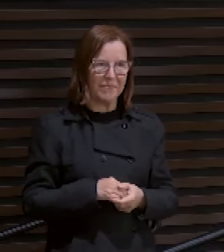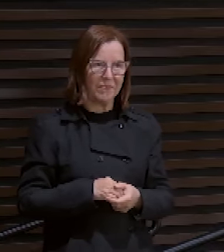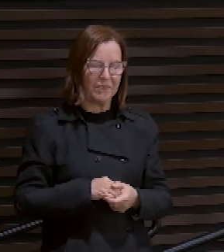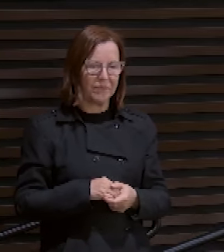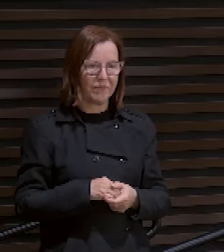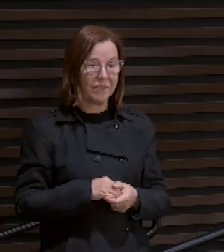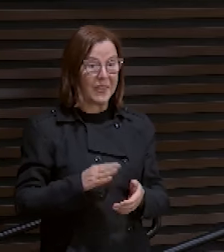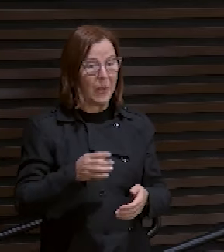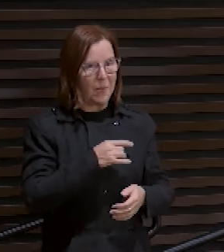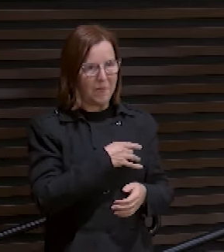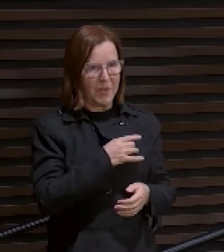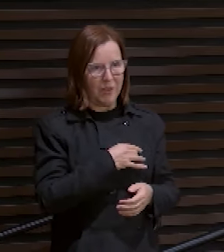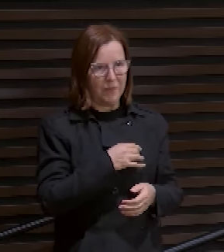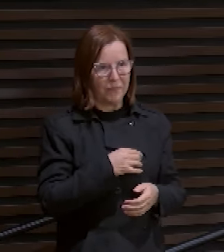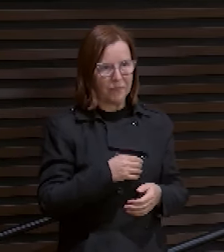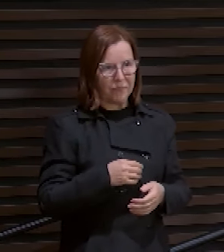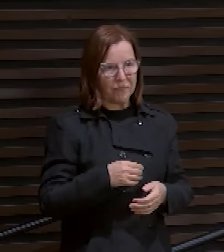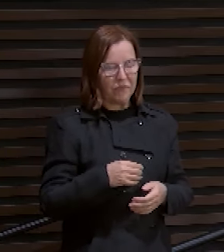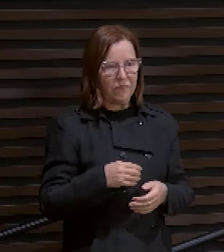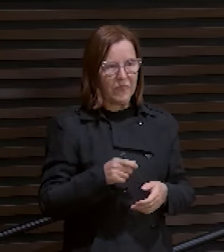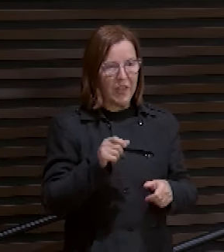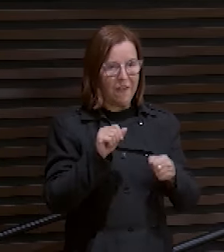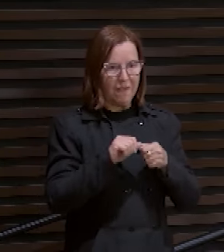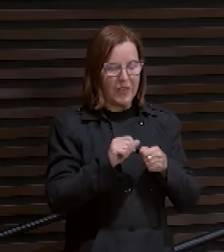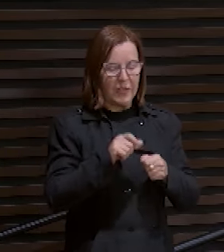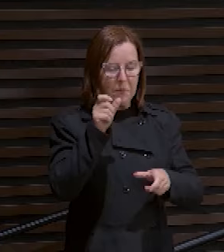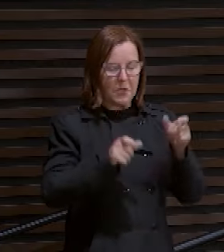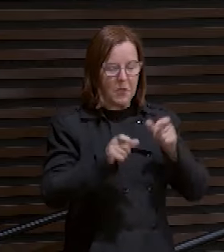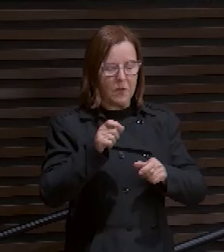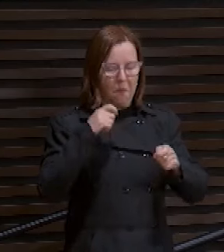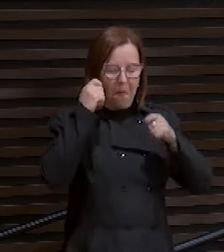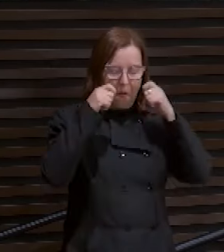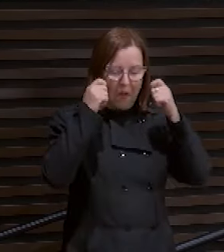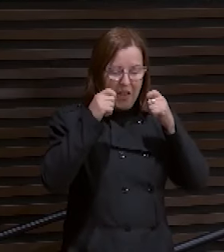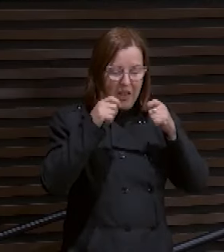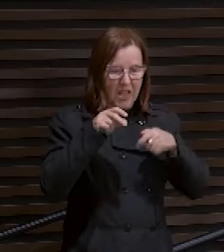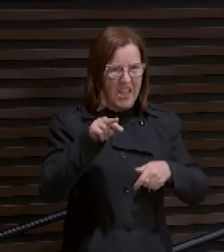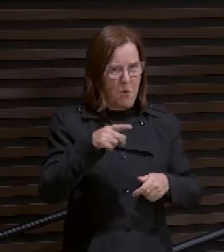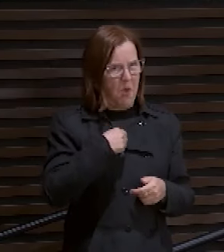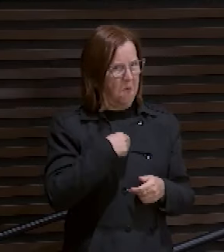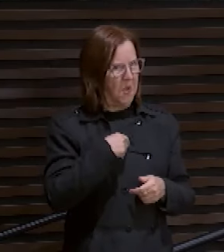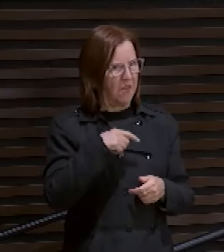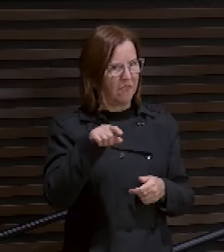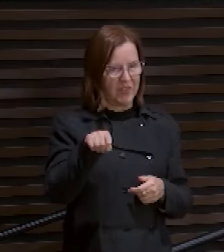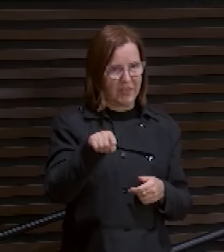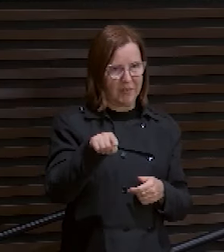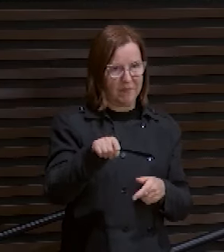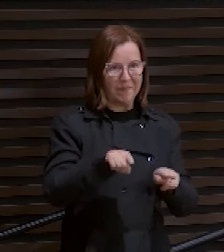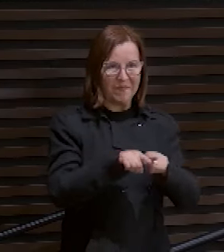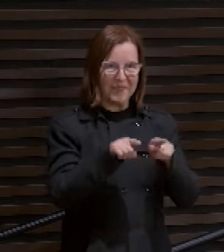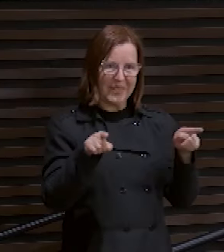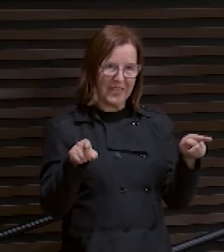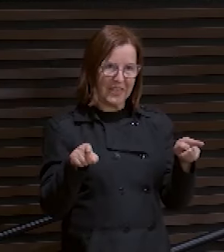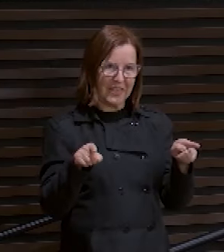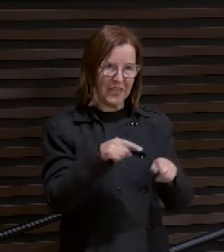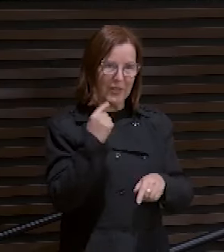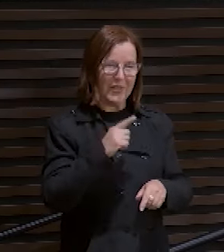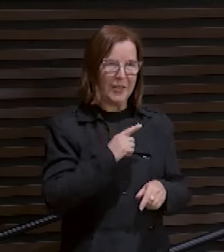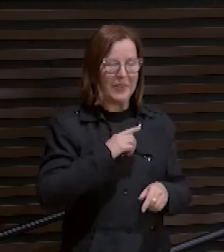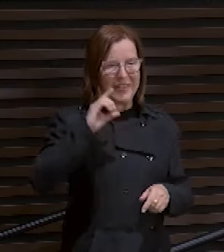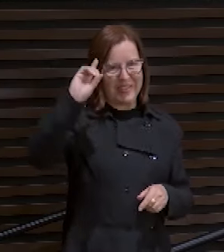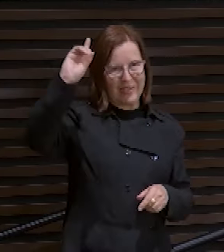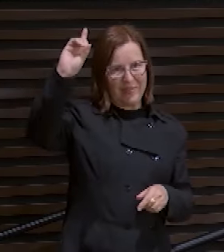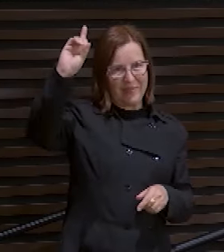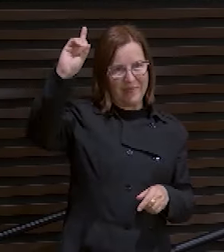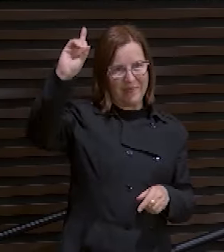Então, o medo produz pessoas atormentadas como eu e como você. Mas, nós temos um Deus